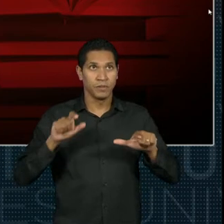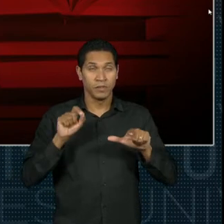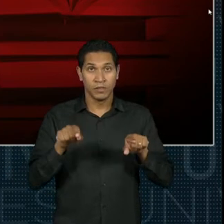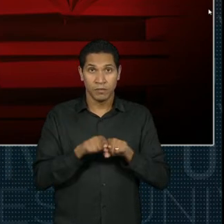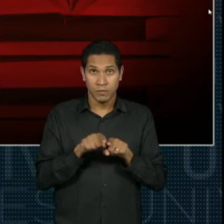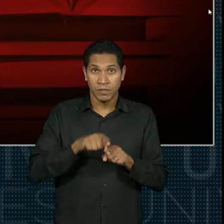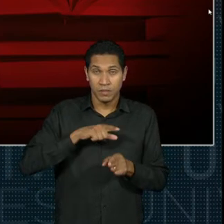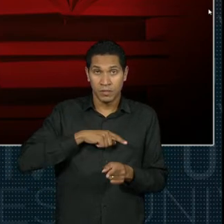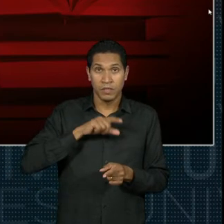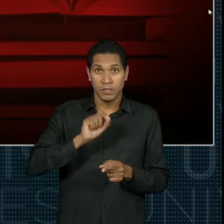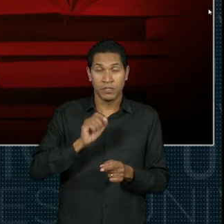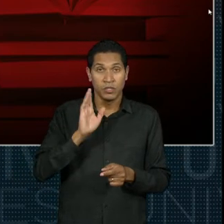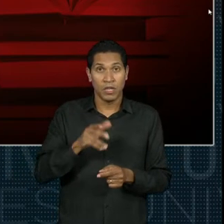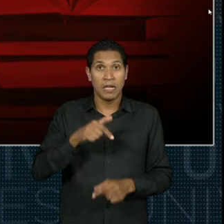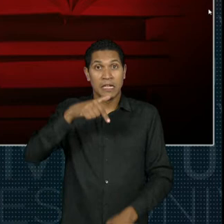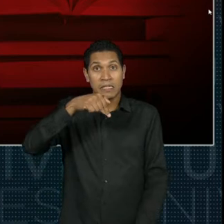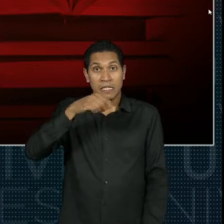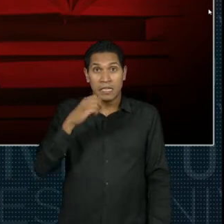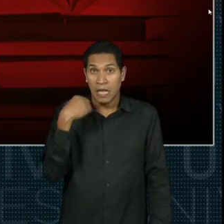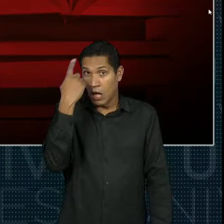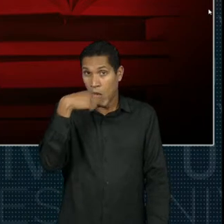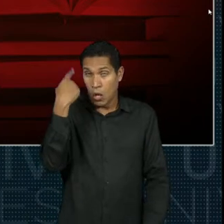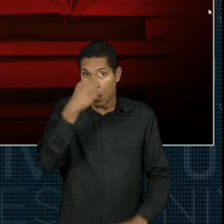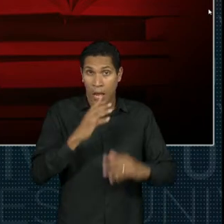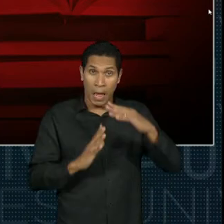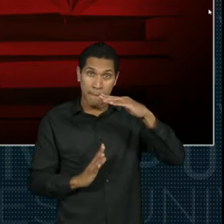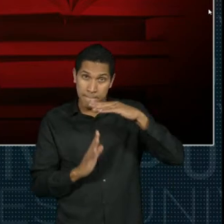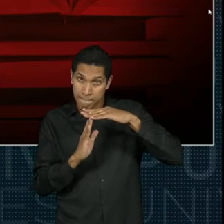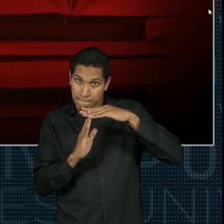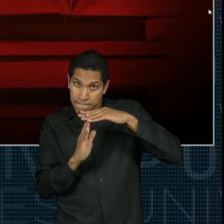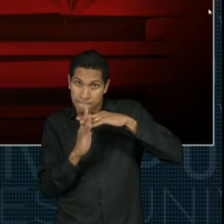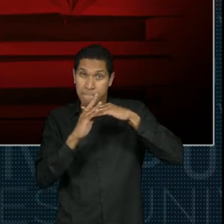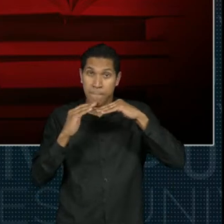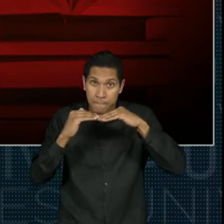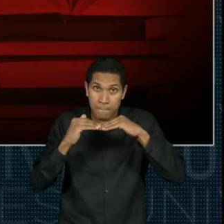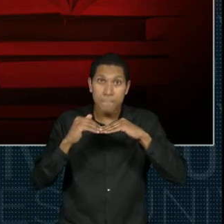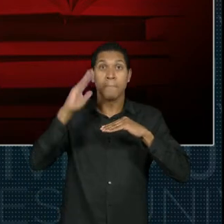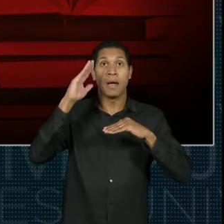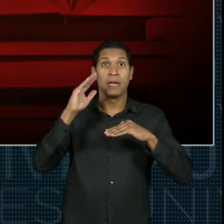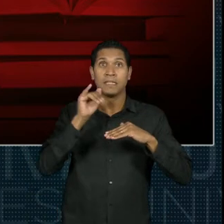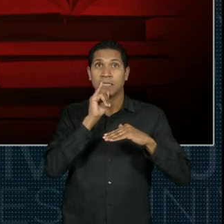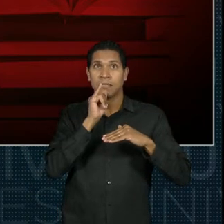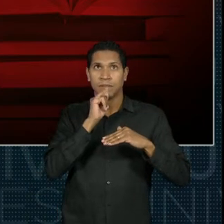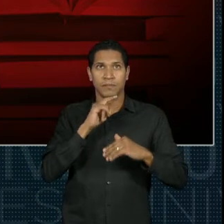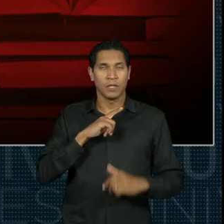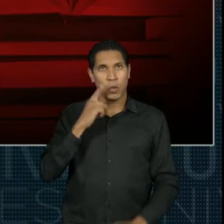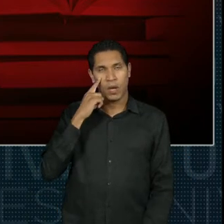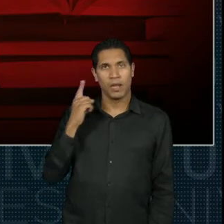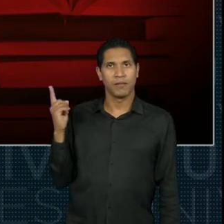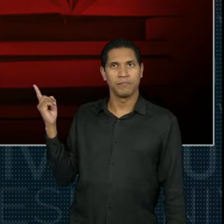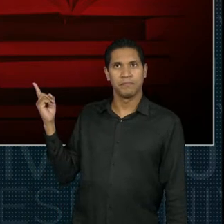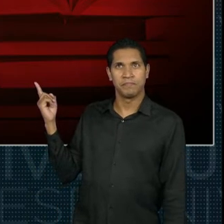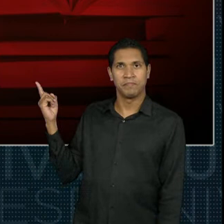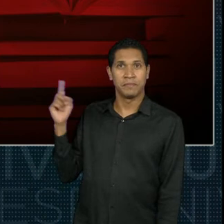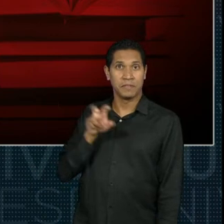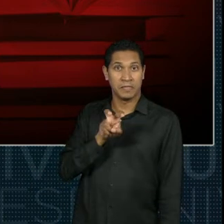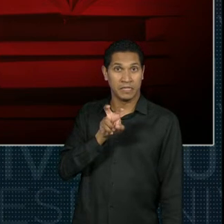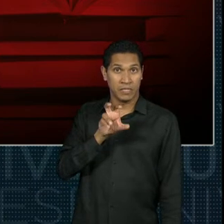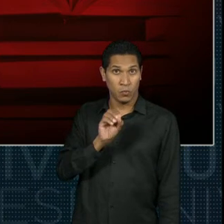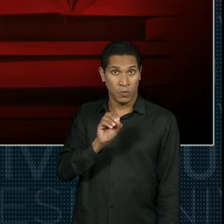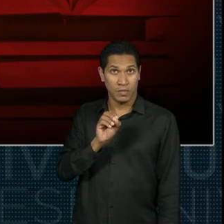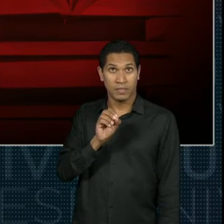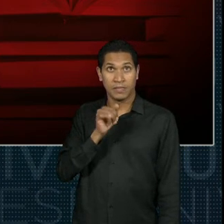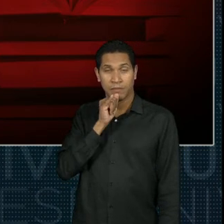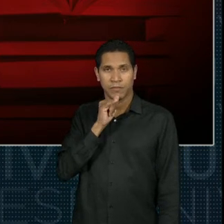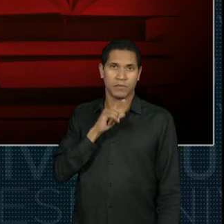mais de 70 horas de carga horária, o que eu quero dizer com isso? Se tiver mais de 50 horas aqui, por exemplo, tem